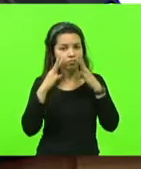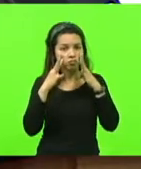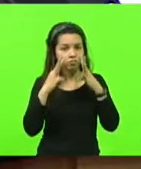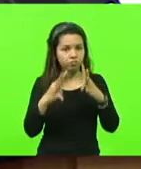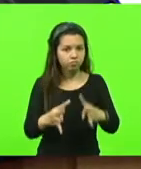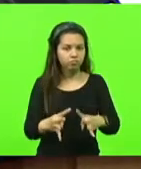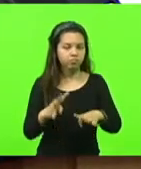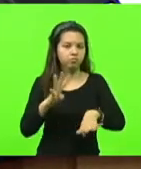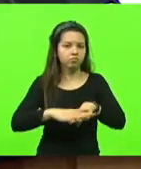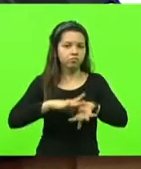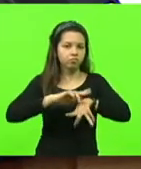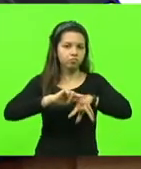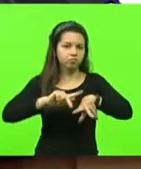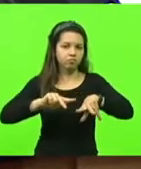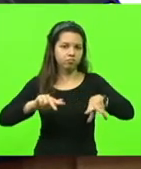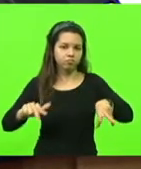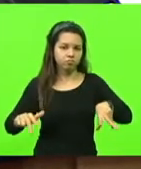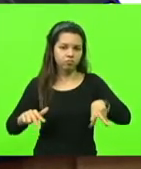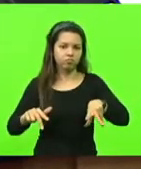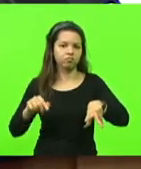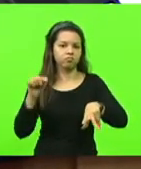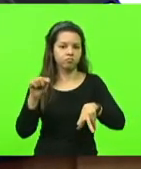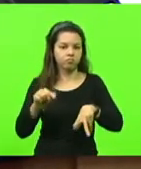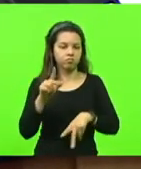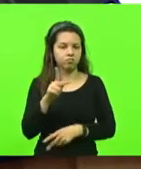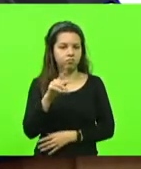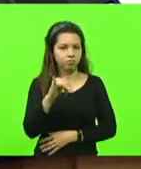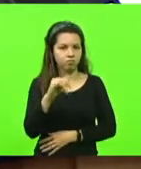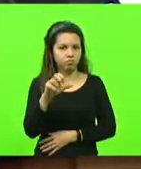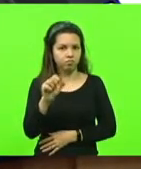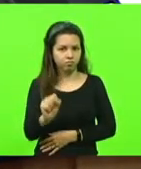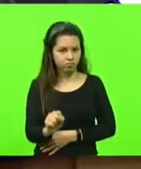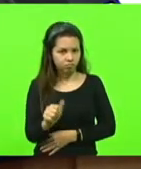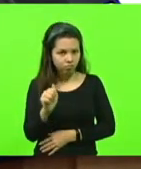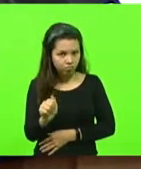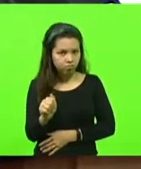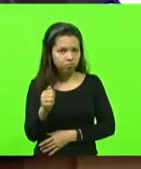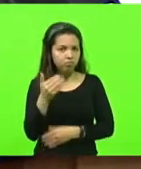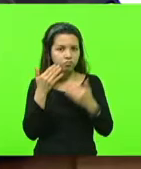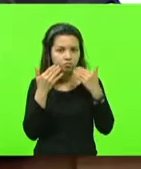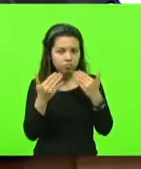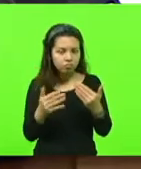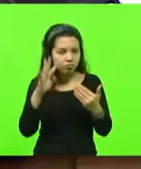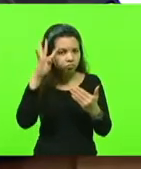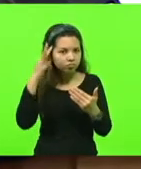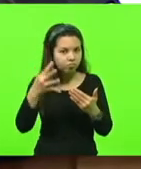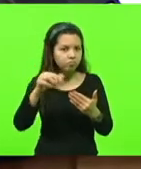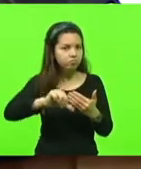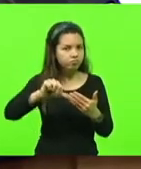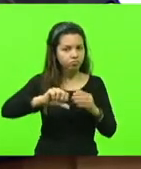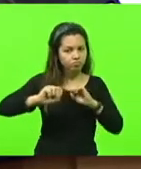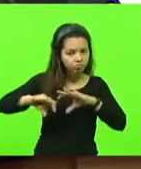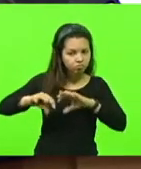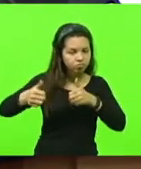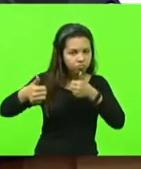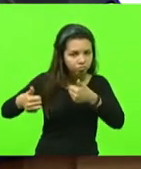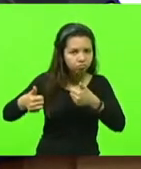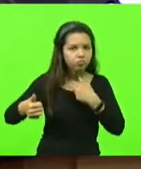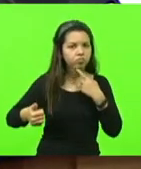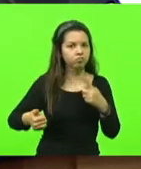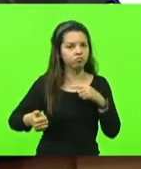os resultados no PISA são inequívocos. Não estamos conseguindo ensinar nenhuma dessas áreas. Incluir